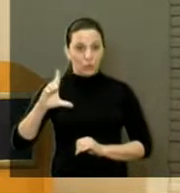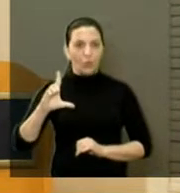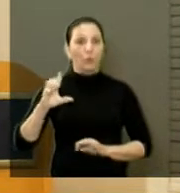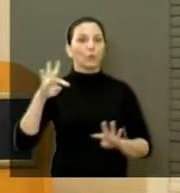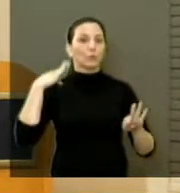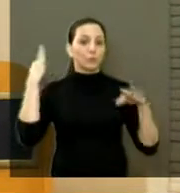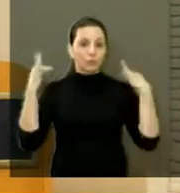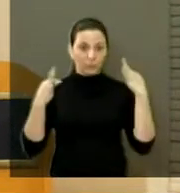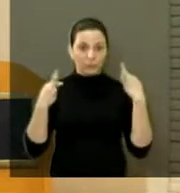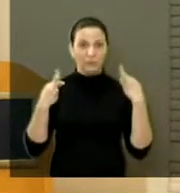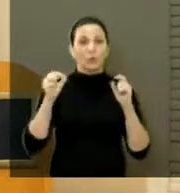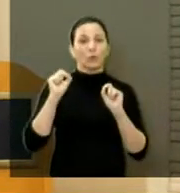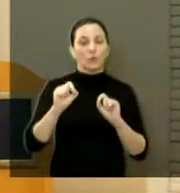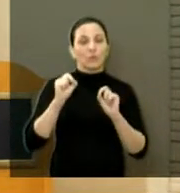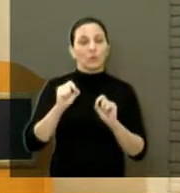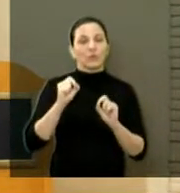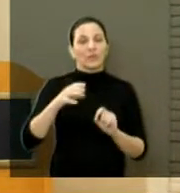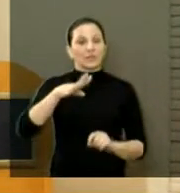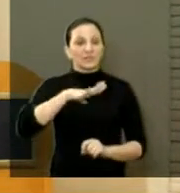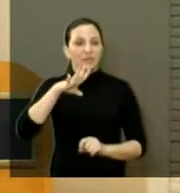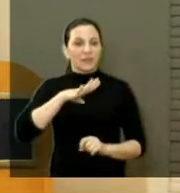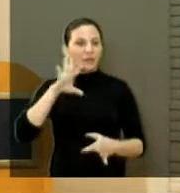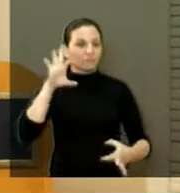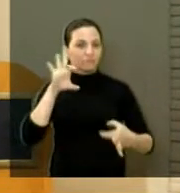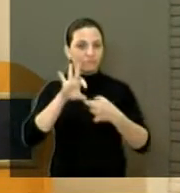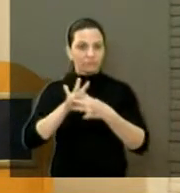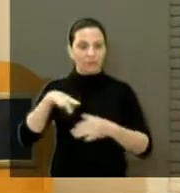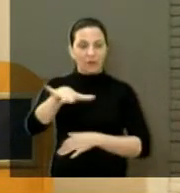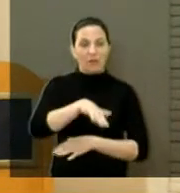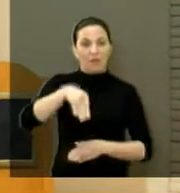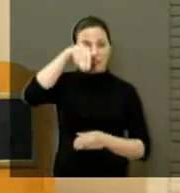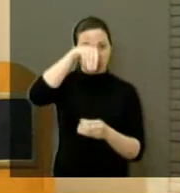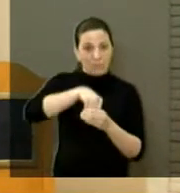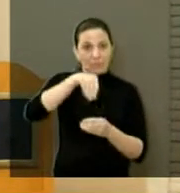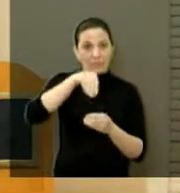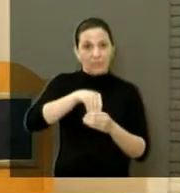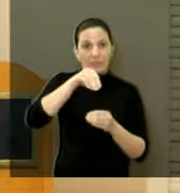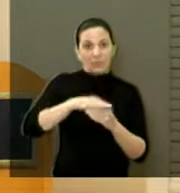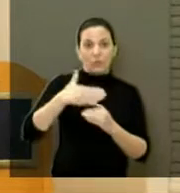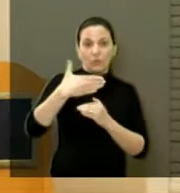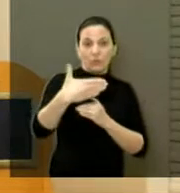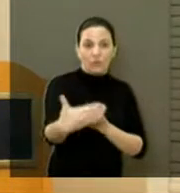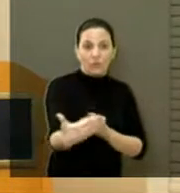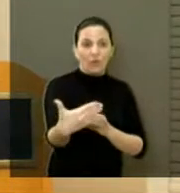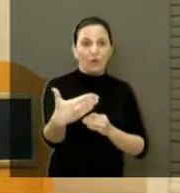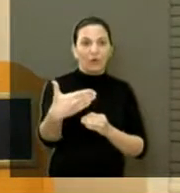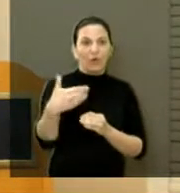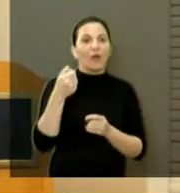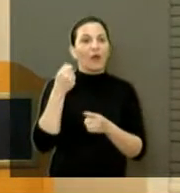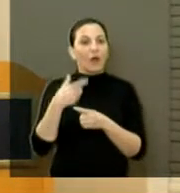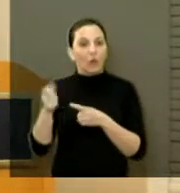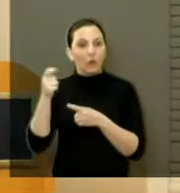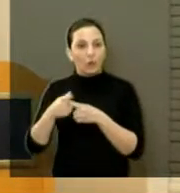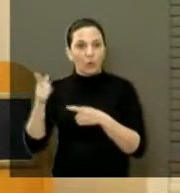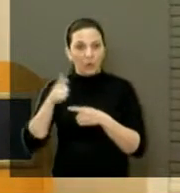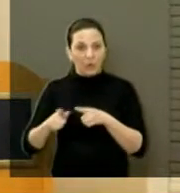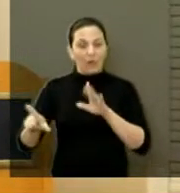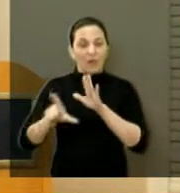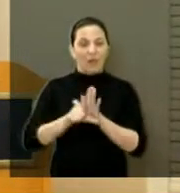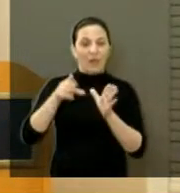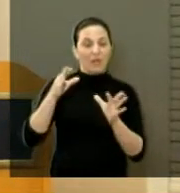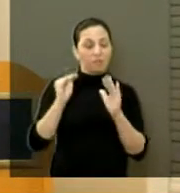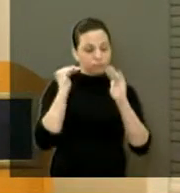o município é acionista, todos os espaços internos, externos foram locados, segundo a legislação